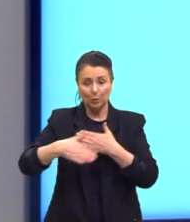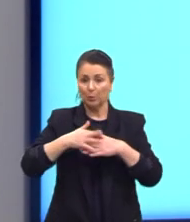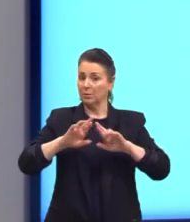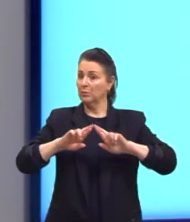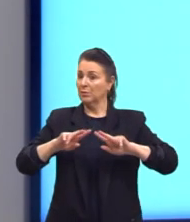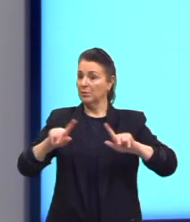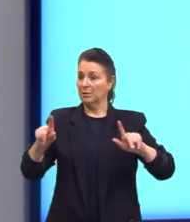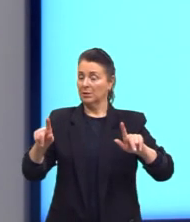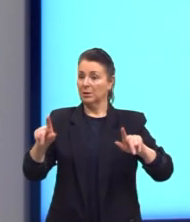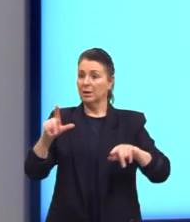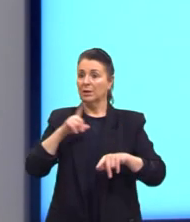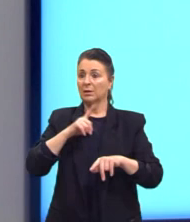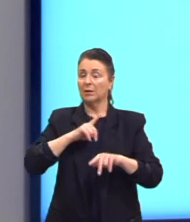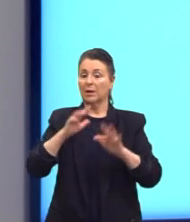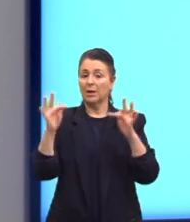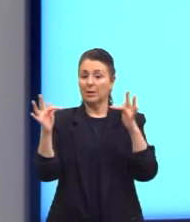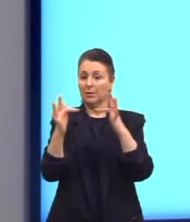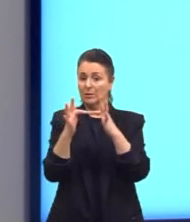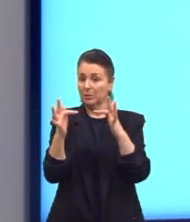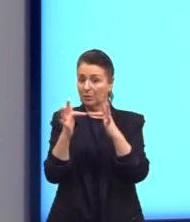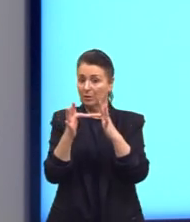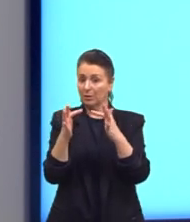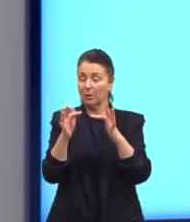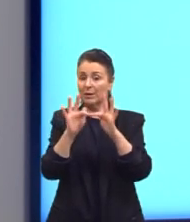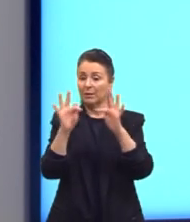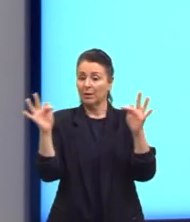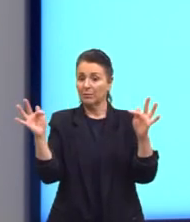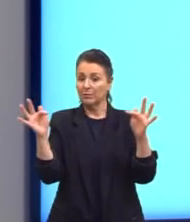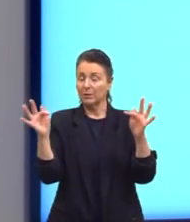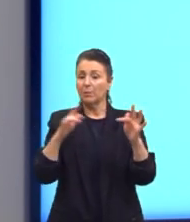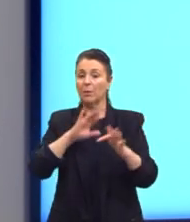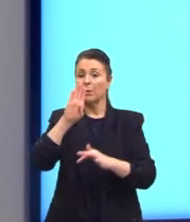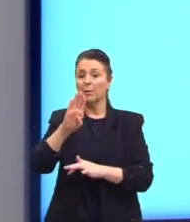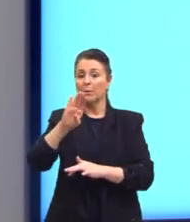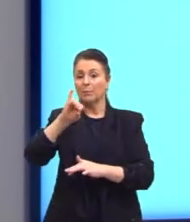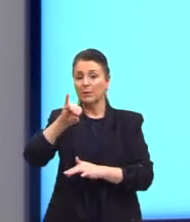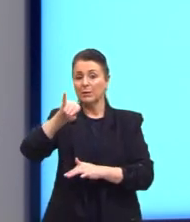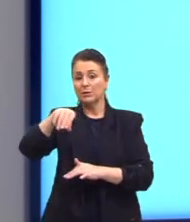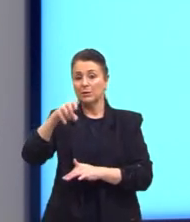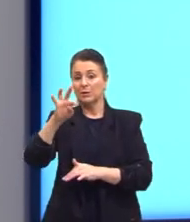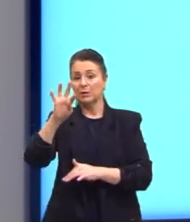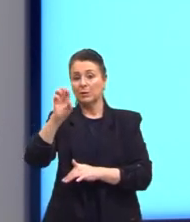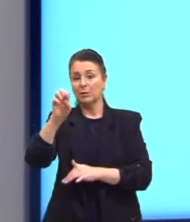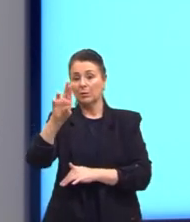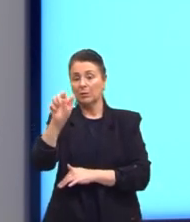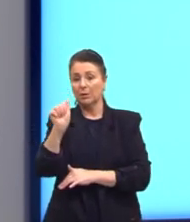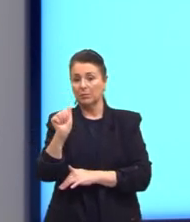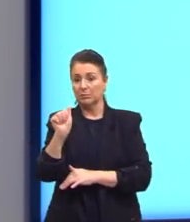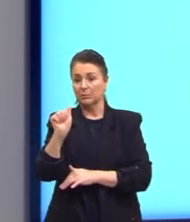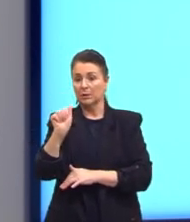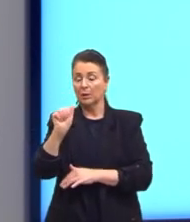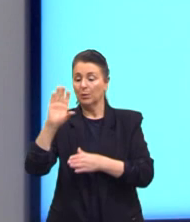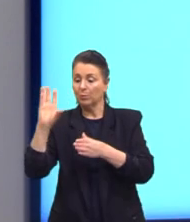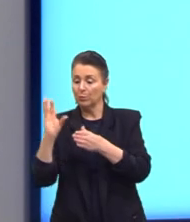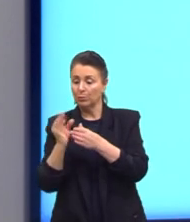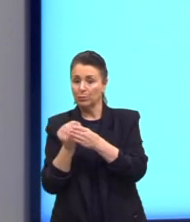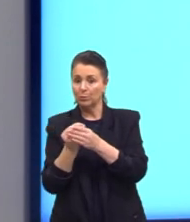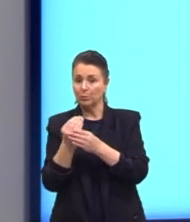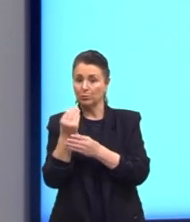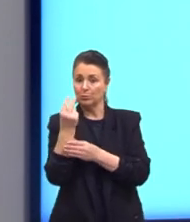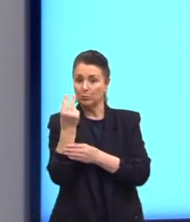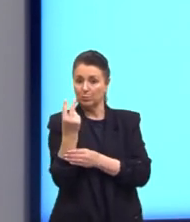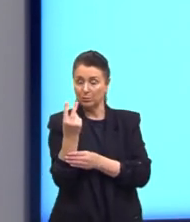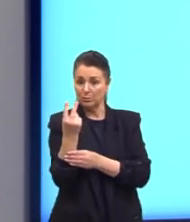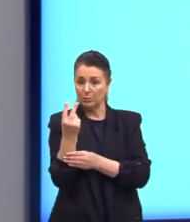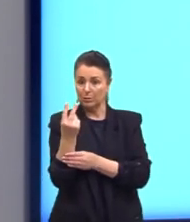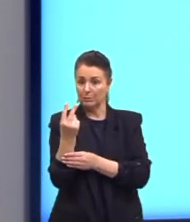E aí nós temos a função bijetora, que é justamente a composição desses dois termos que nós vimos. Então, ela vai